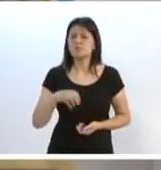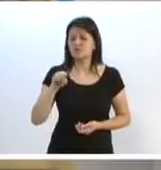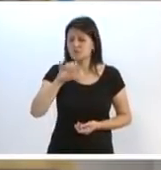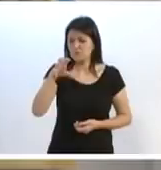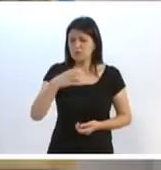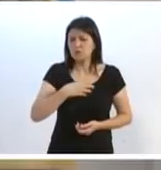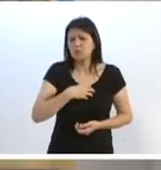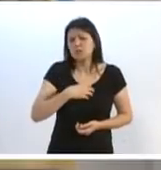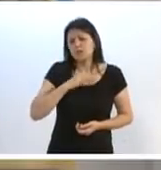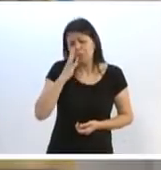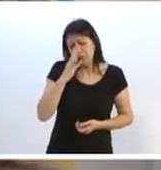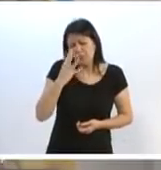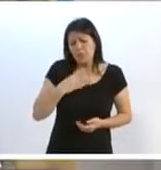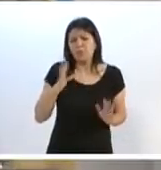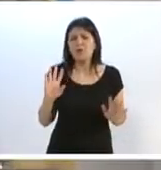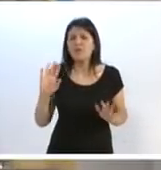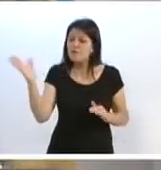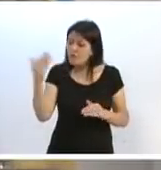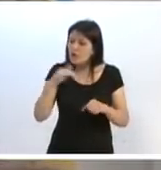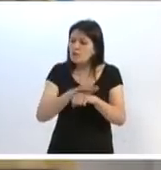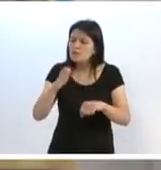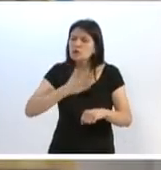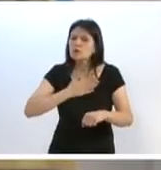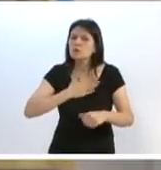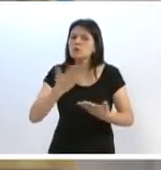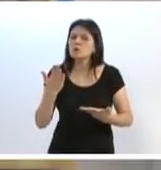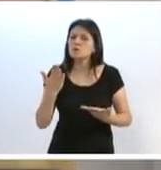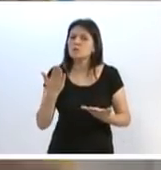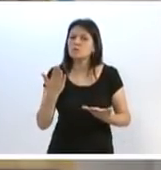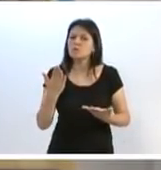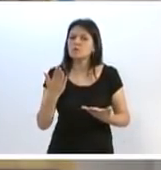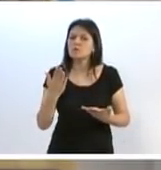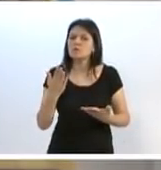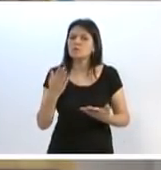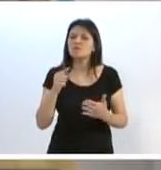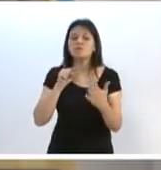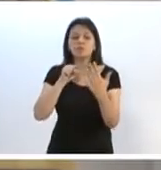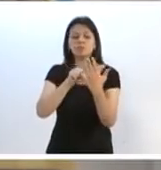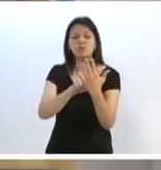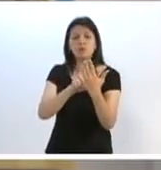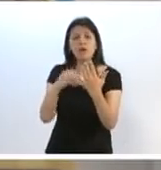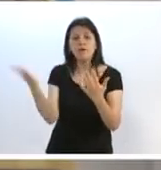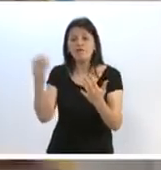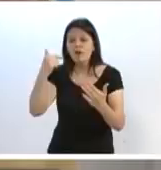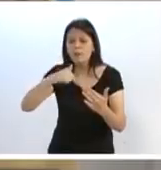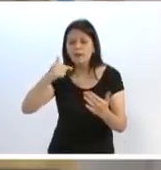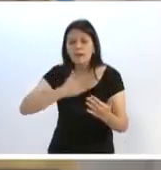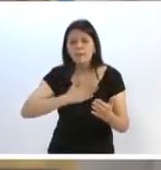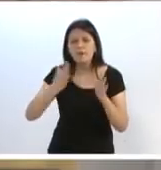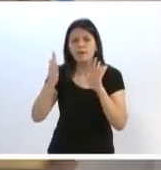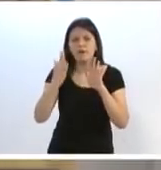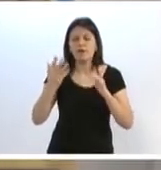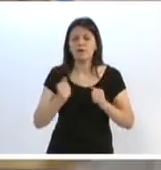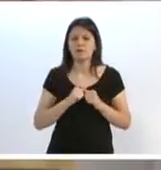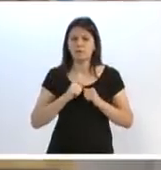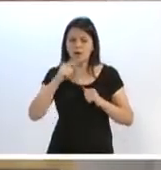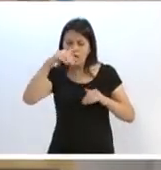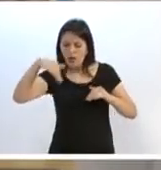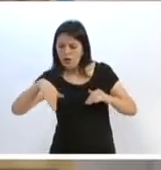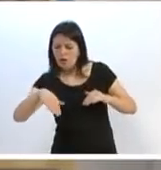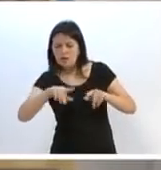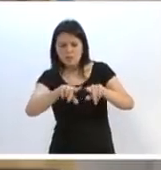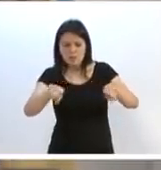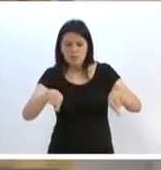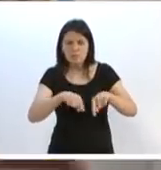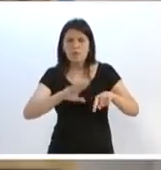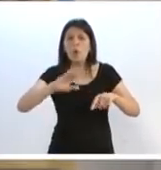ofendidos, vem falar para mim. Façam aí uma denúncia. Vem falar para mim. Minha porta está ali embaixo. Se não quer falar